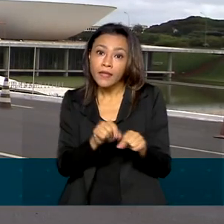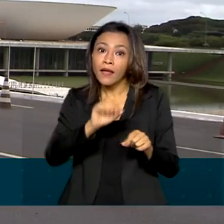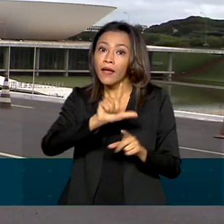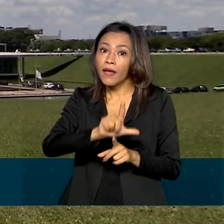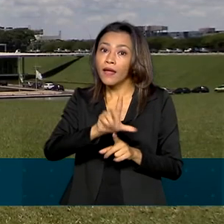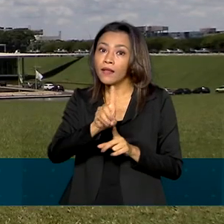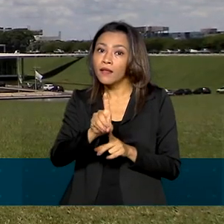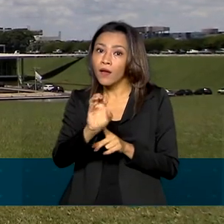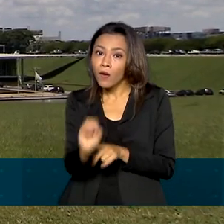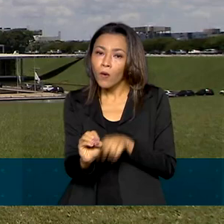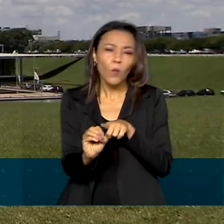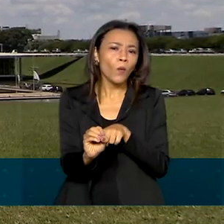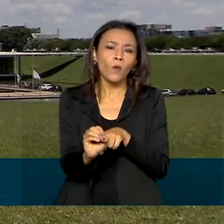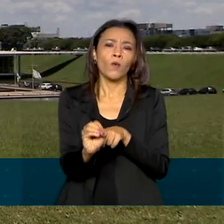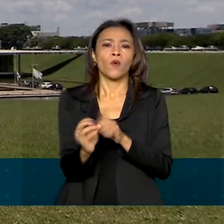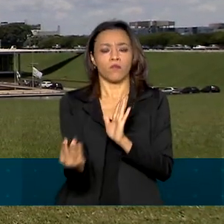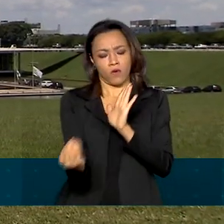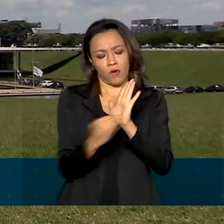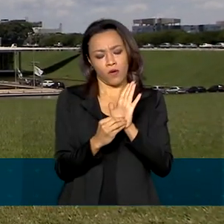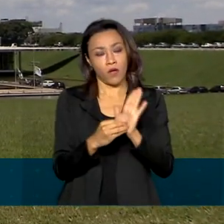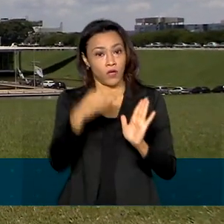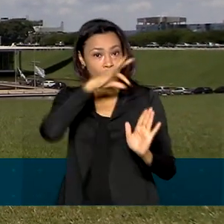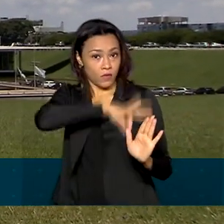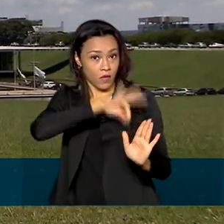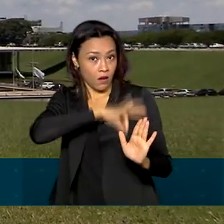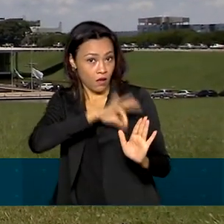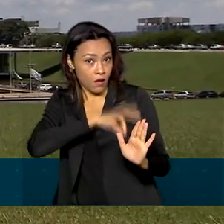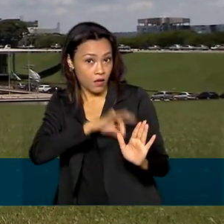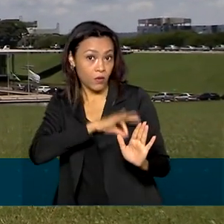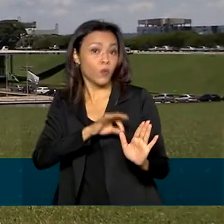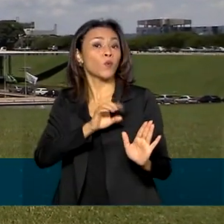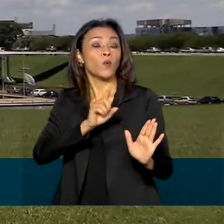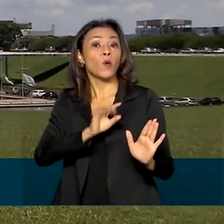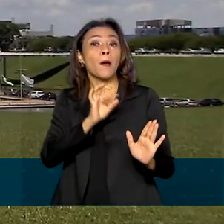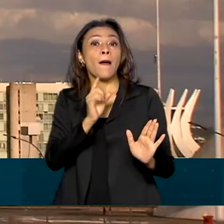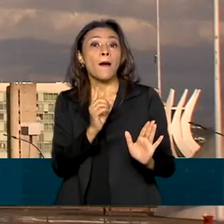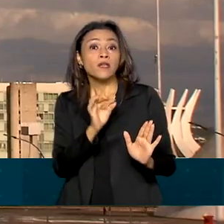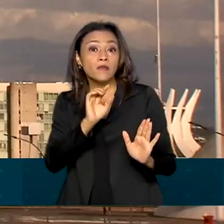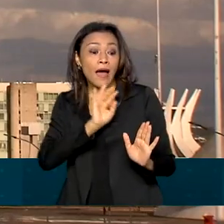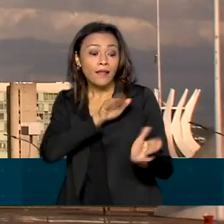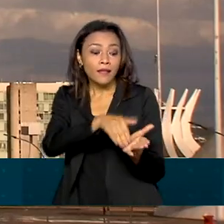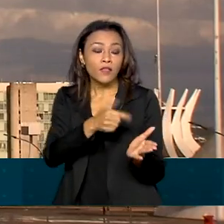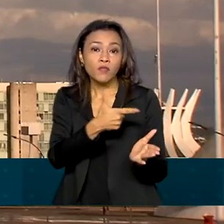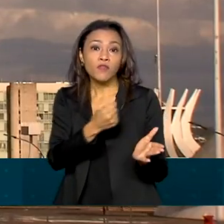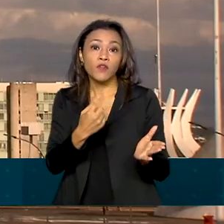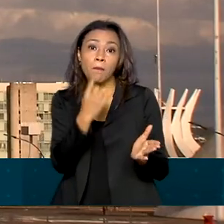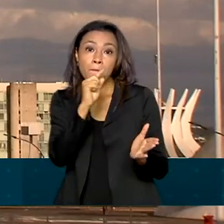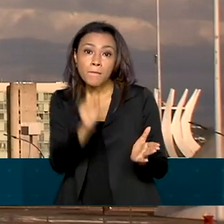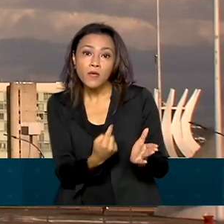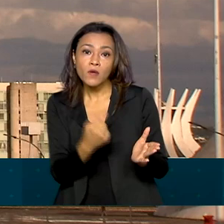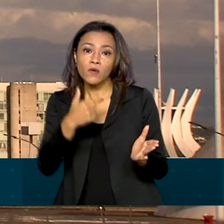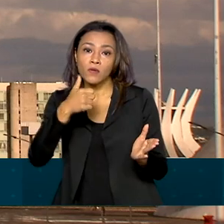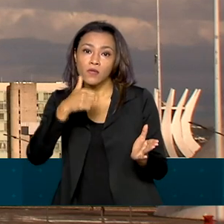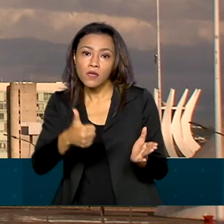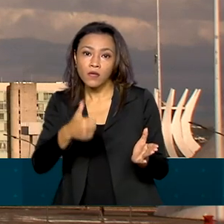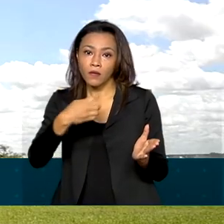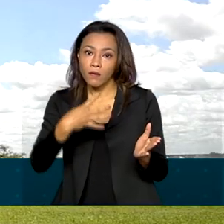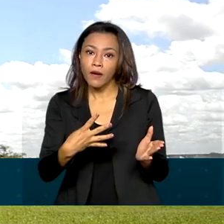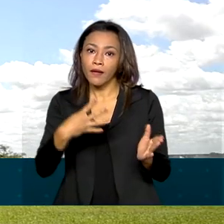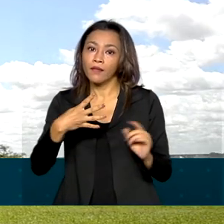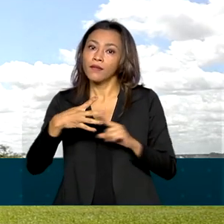Orçamentárias prevê que o valor do salário mínimo chegue em 2022 a R$ 1.147.